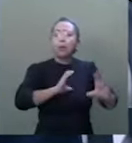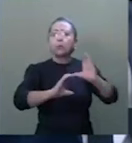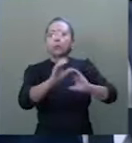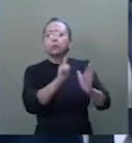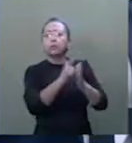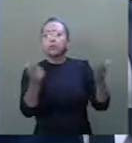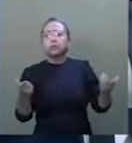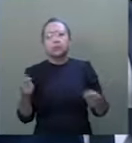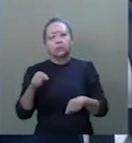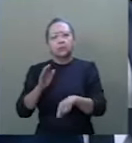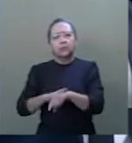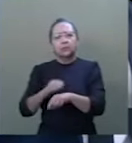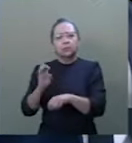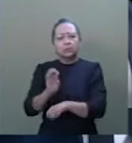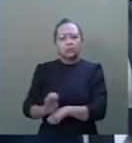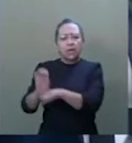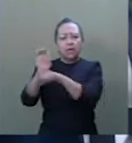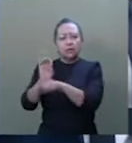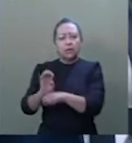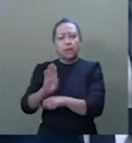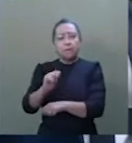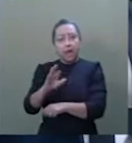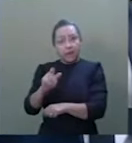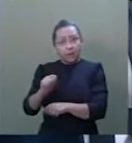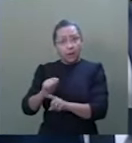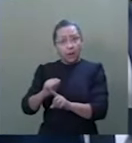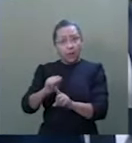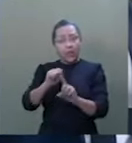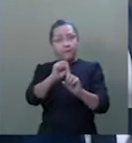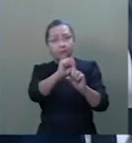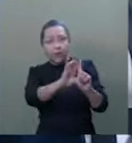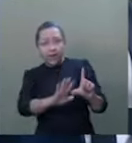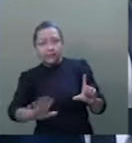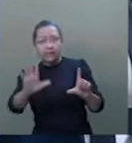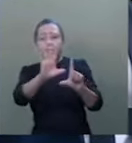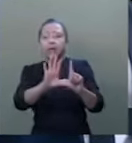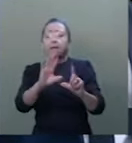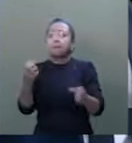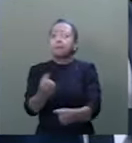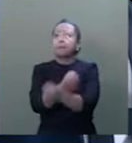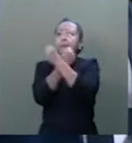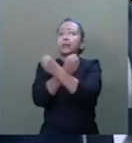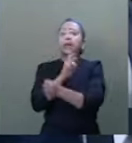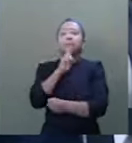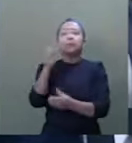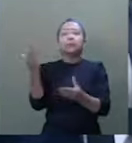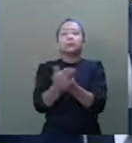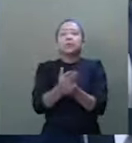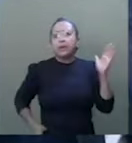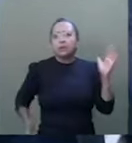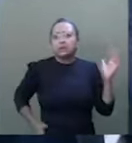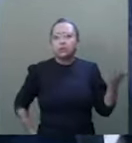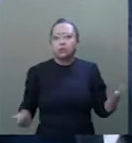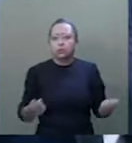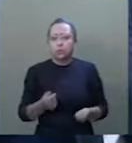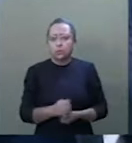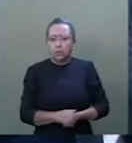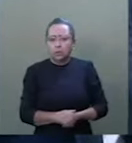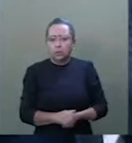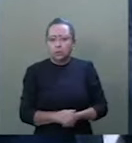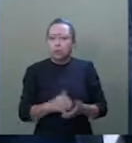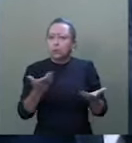seu Estado, influenciadora digital, cerceada e responde processos como uma criminosa. Tem